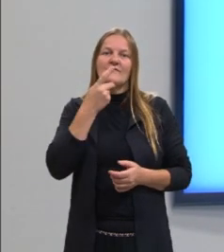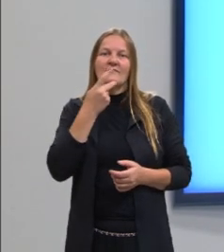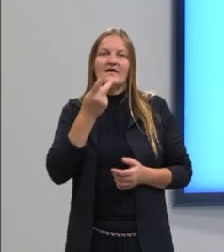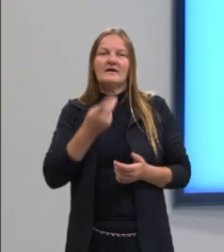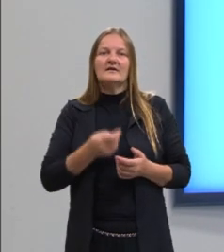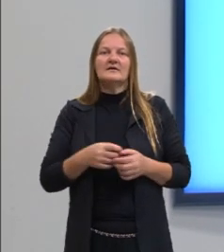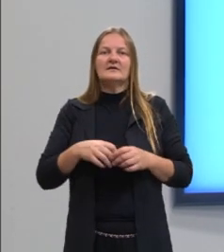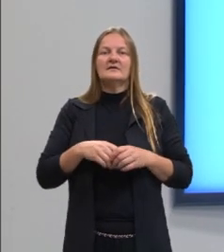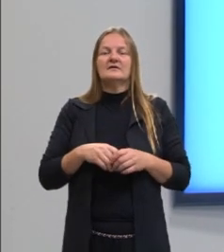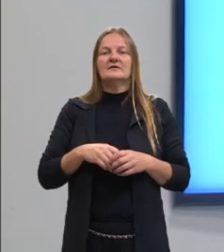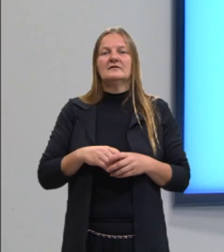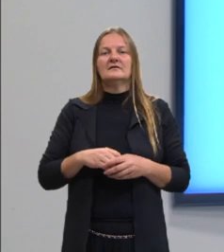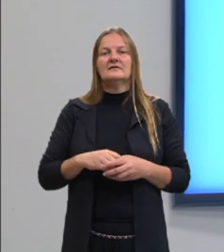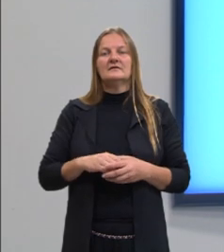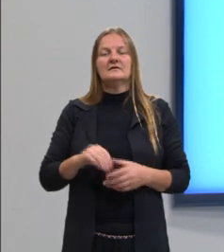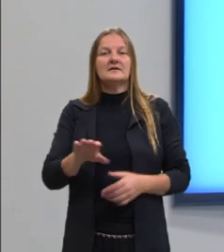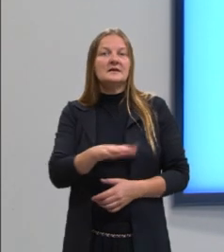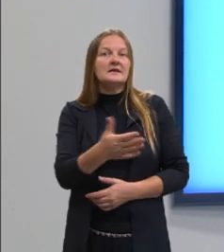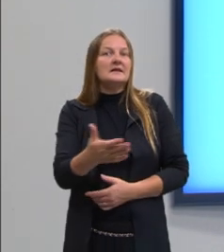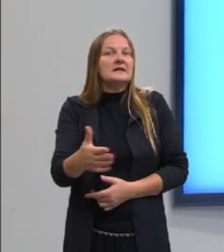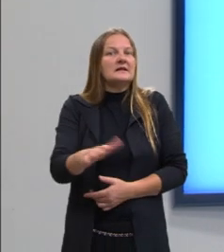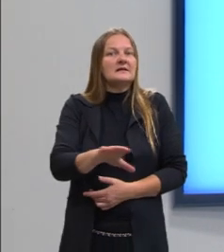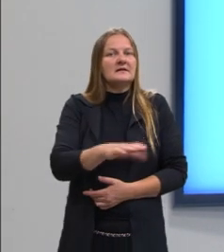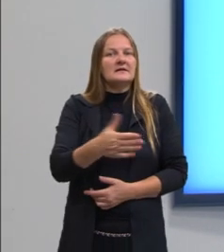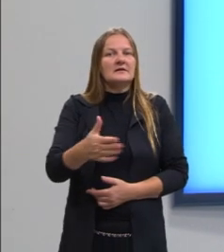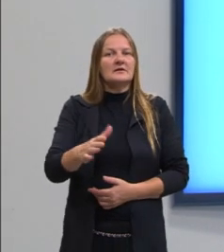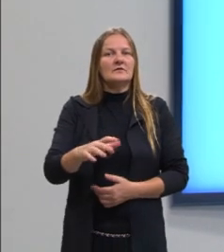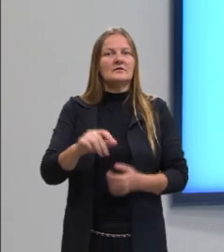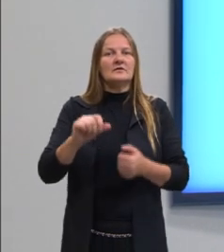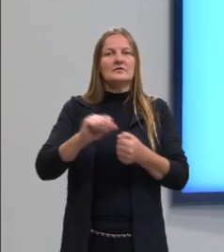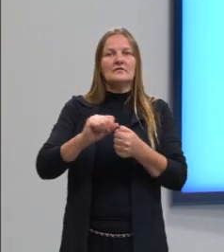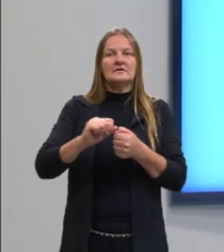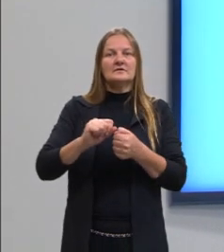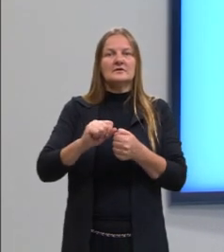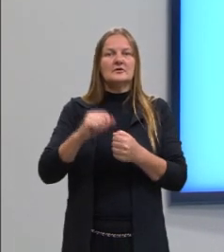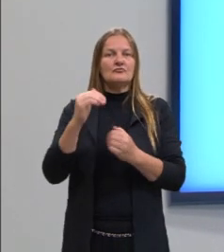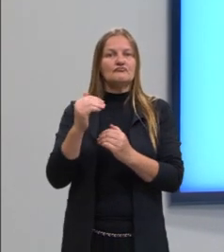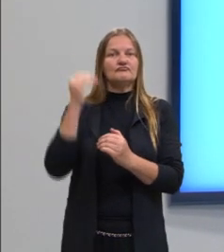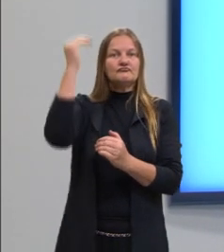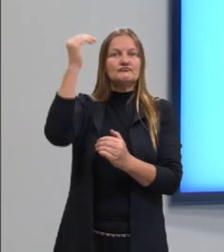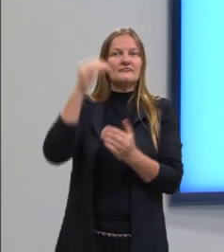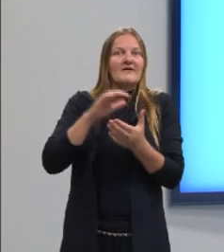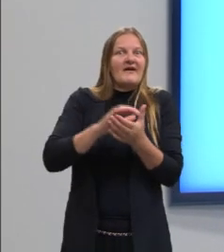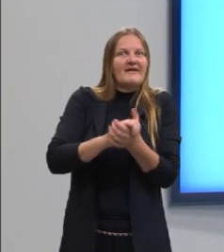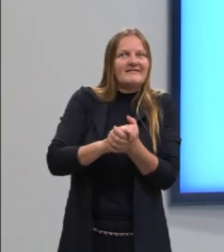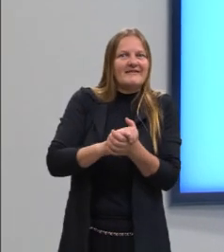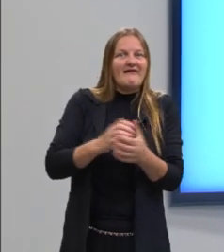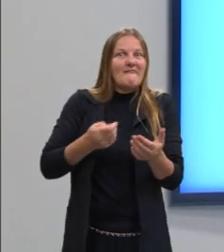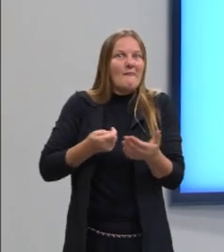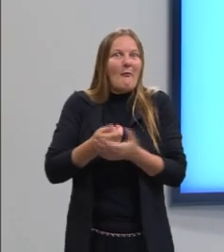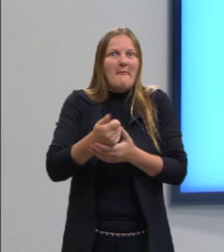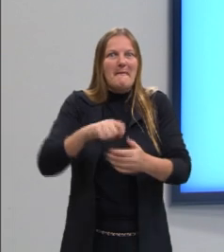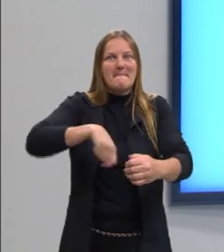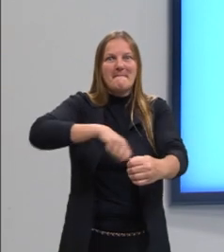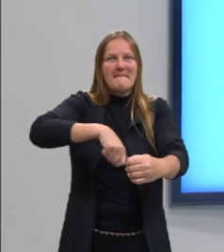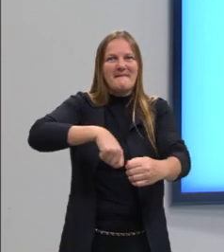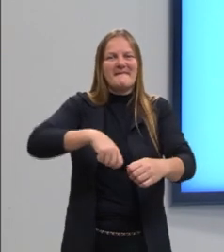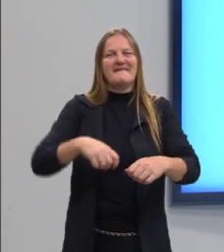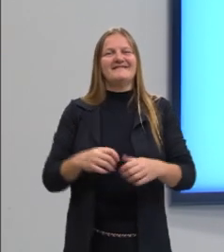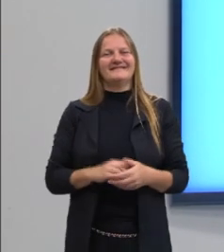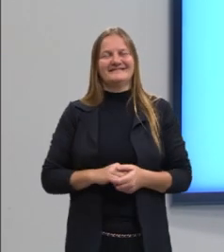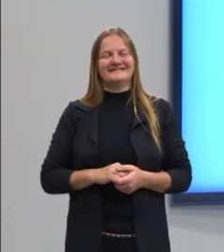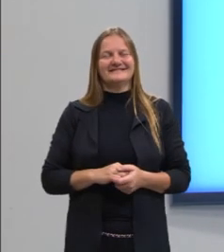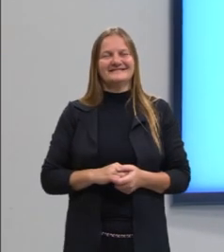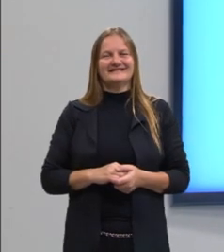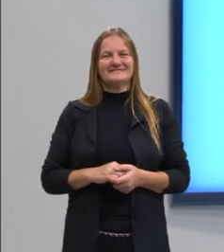né? Quando vai pensar, talvez, em fazer a vida adulta, casar, pensa, ah, vou ter que comprar um conjunto de panelas, enfim. Então,